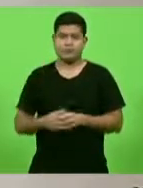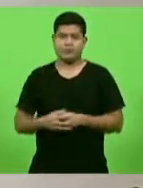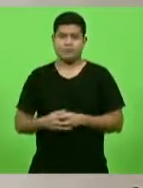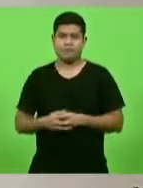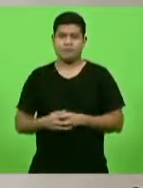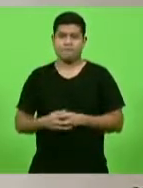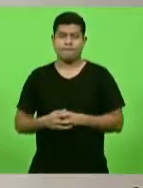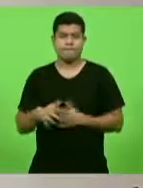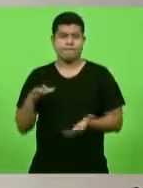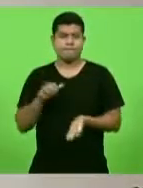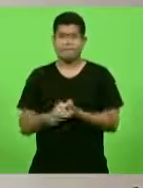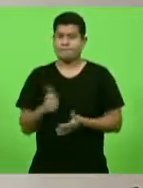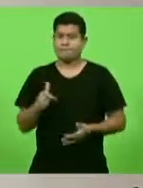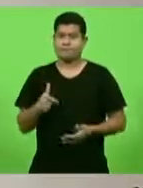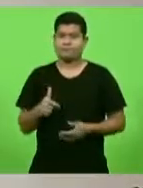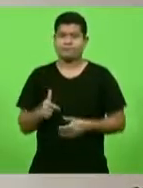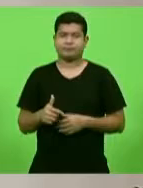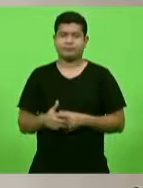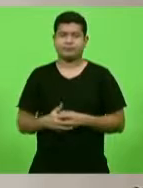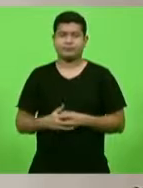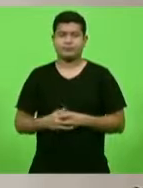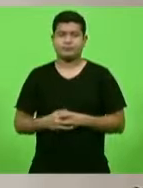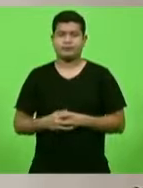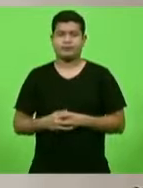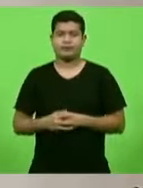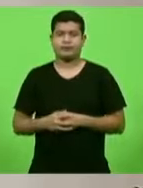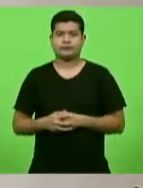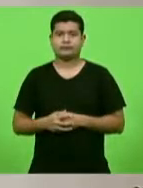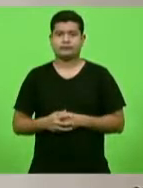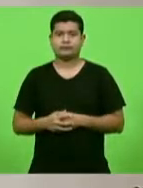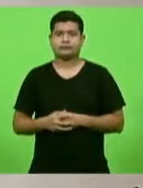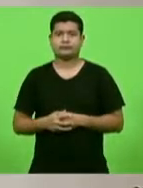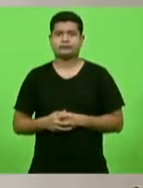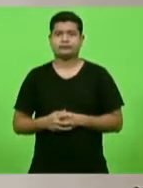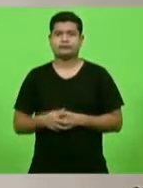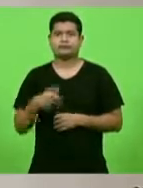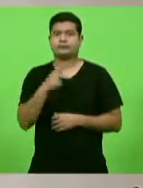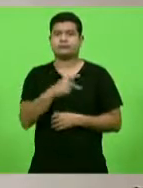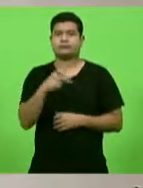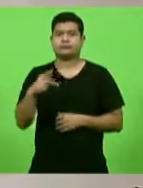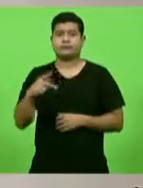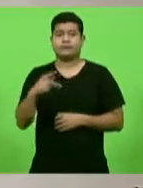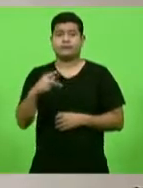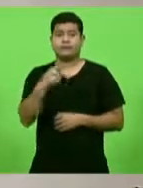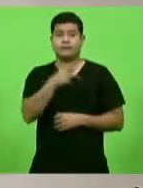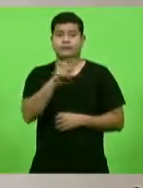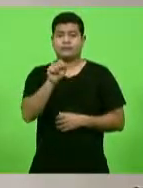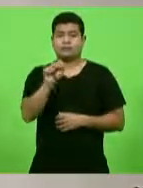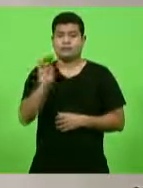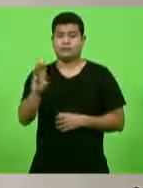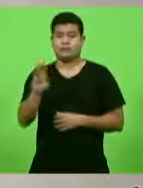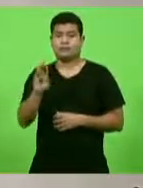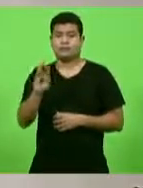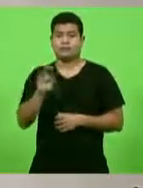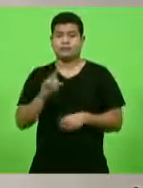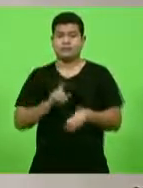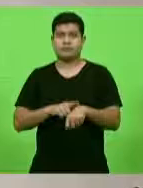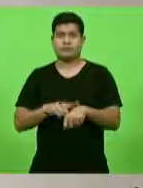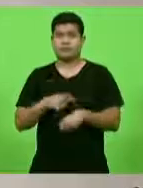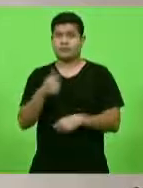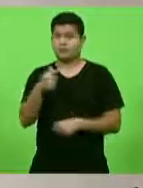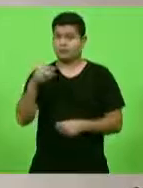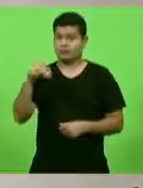Também não havendo ninguém inscrito, bloco PP, PSB, por 7 minutos e 30 segundos.